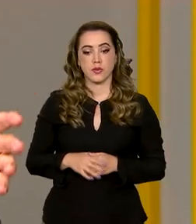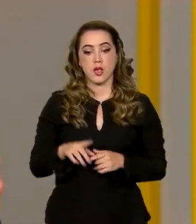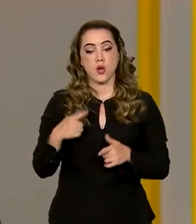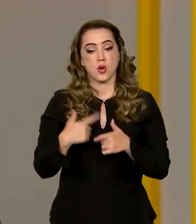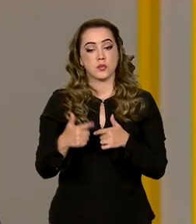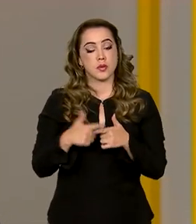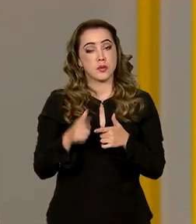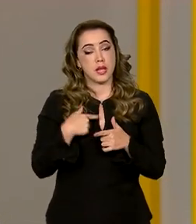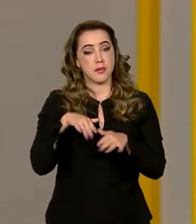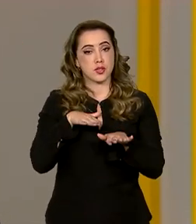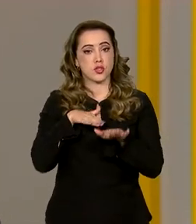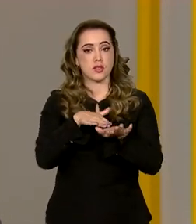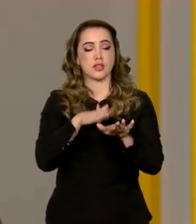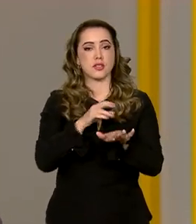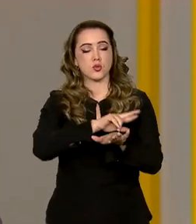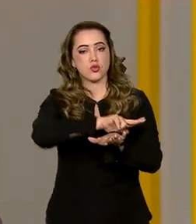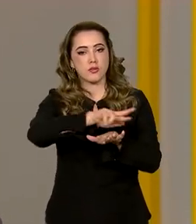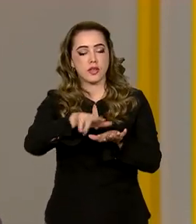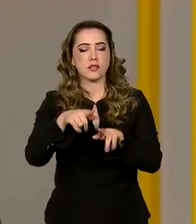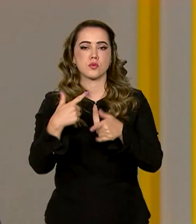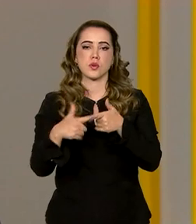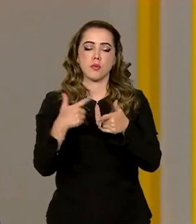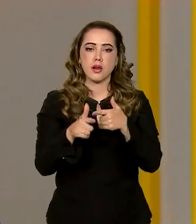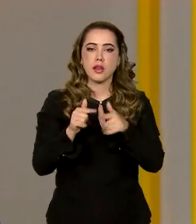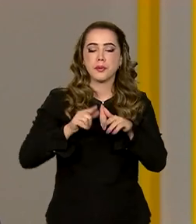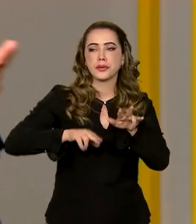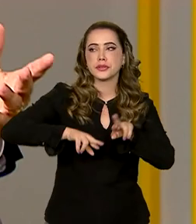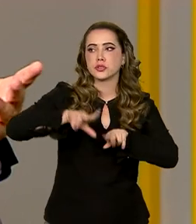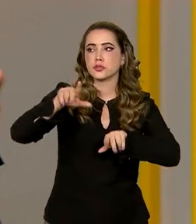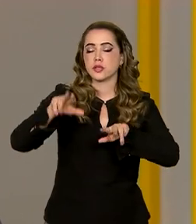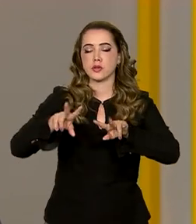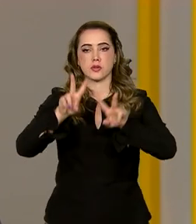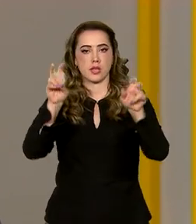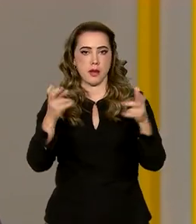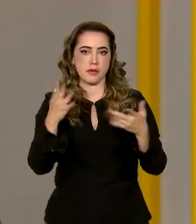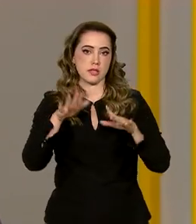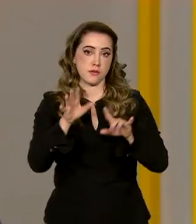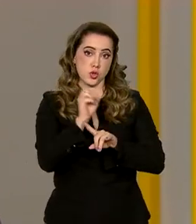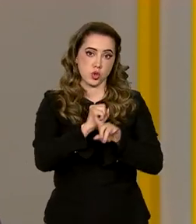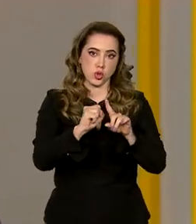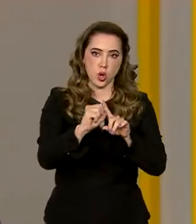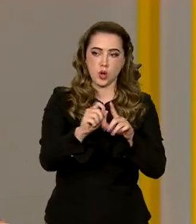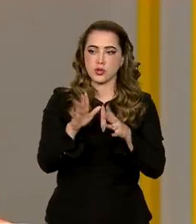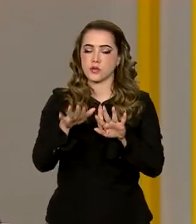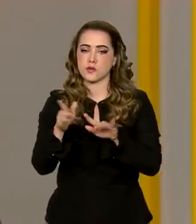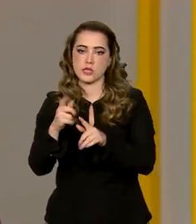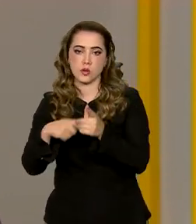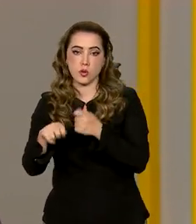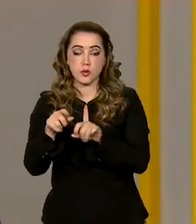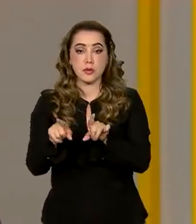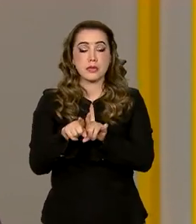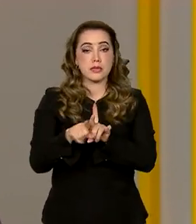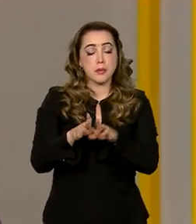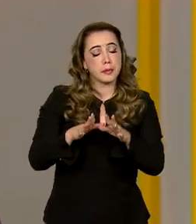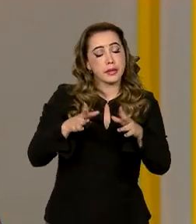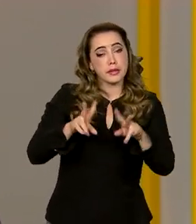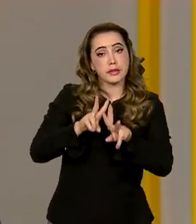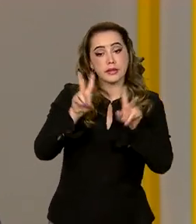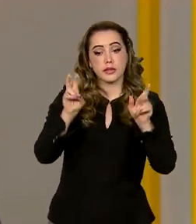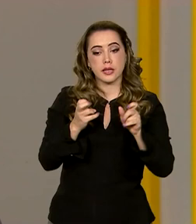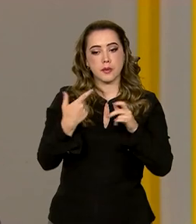variadas, né. Elas envolvem, claro, questões socioeconômicas muito mais amplas, mas elas também envolvem questões